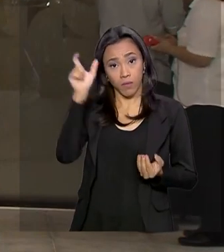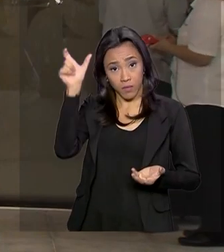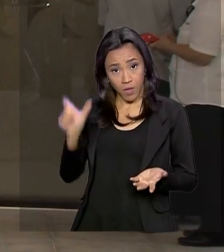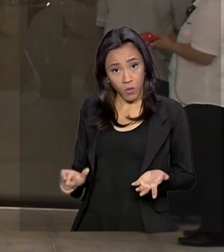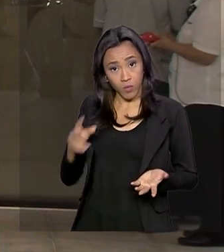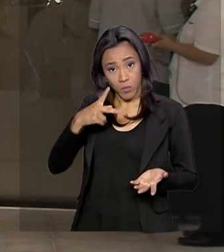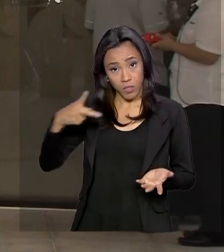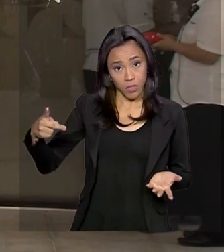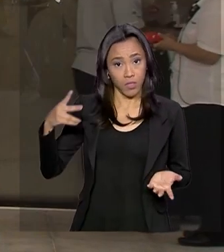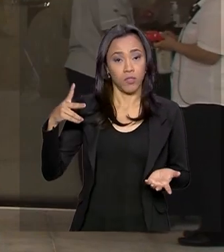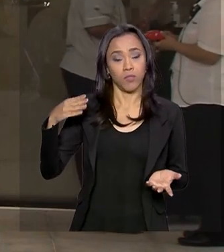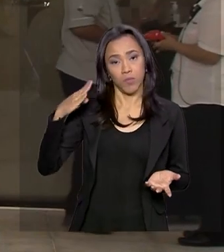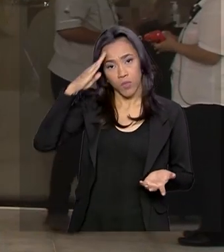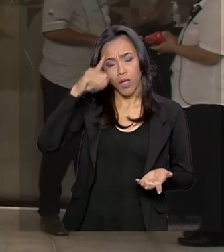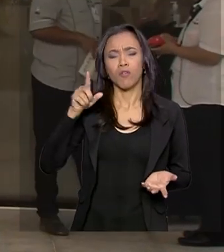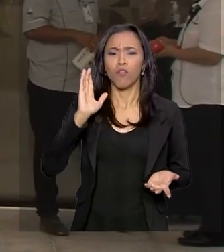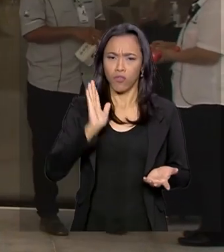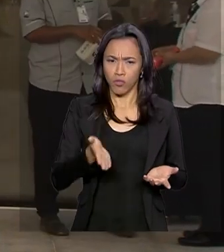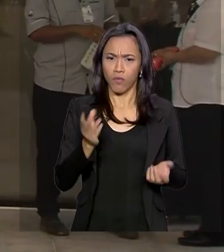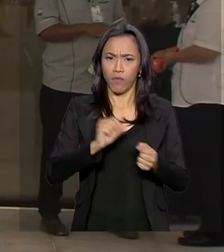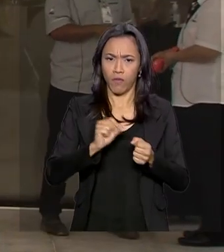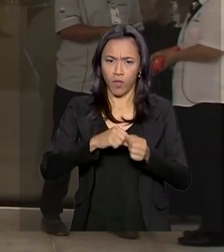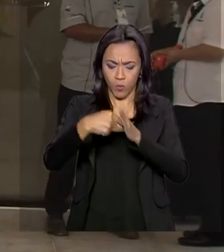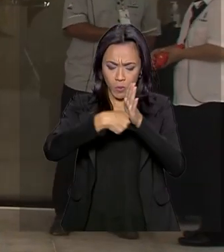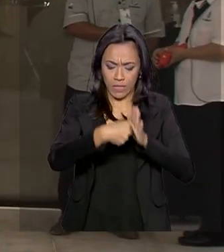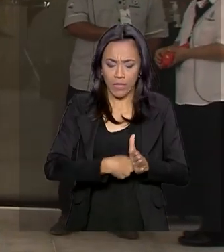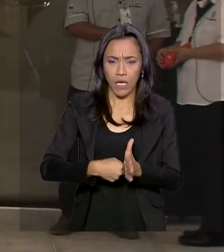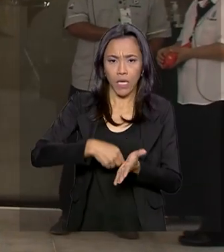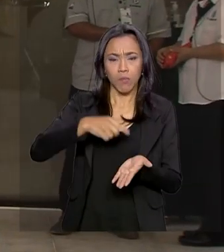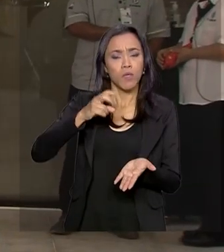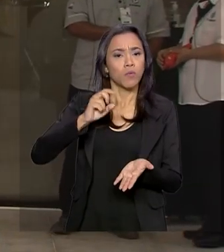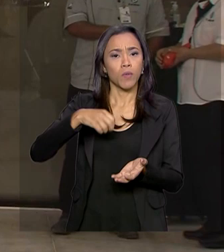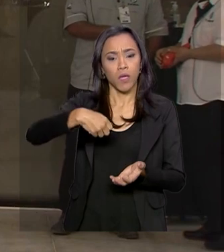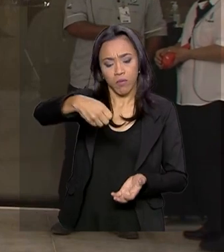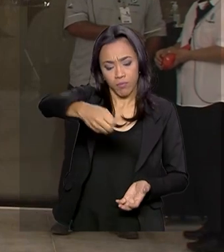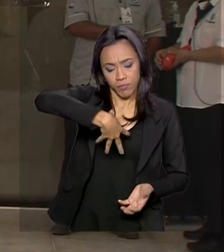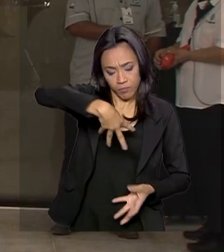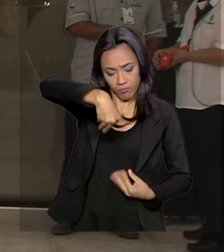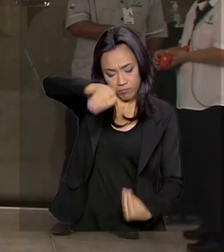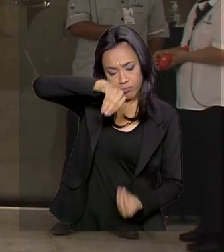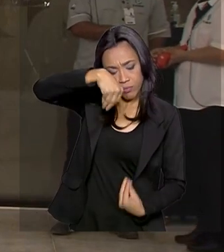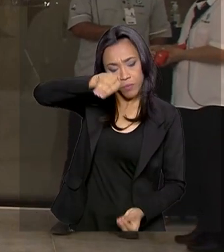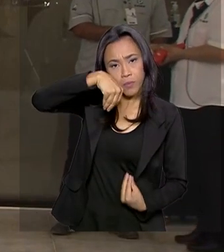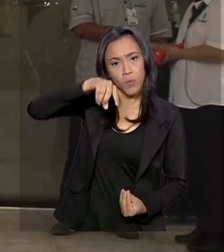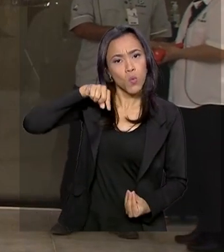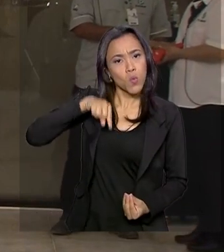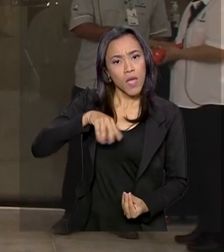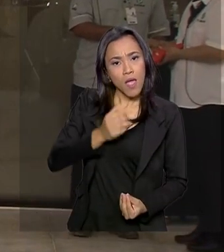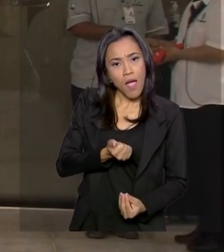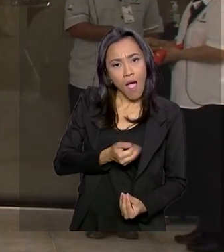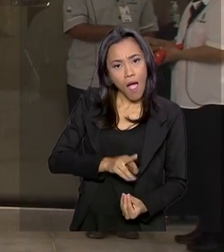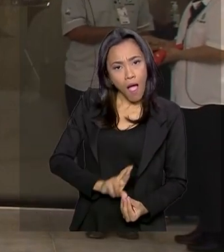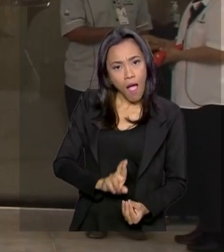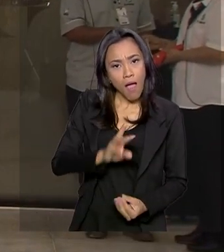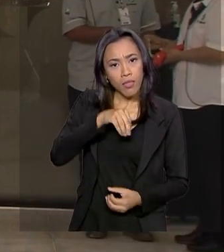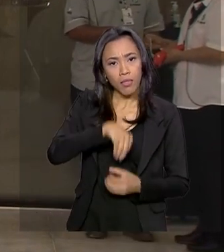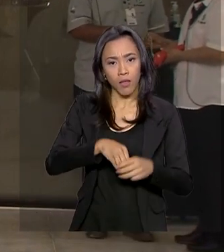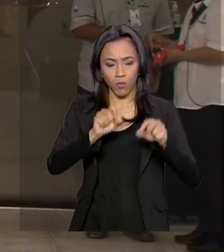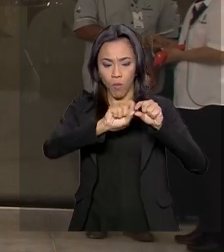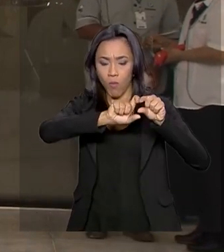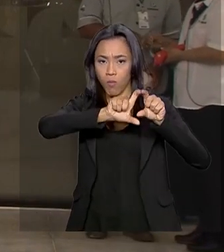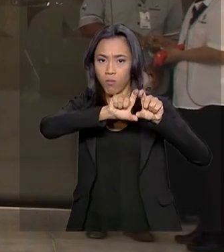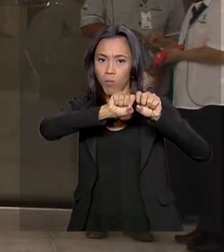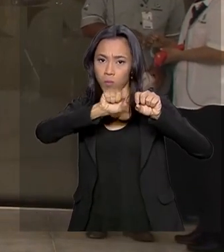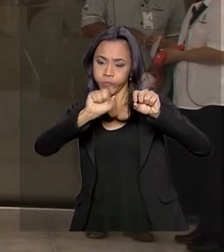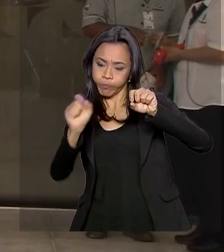raio-x realizado pela manhã de hoje revelou a presença de ar, tanto no intestino grosso quanto